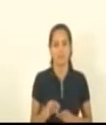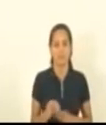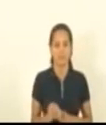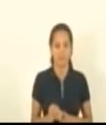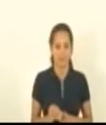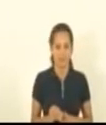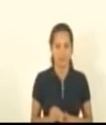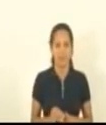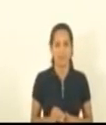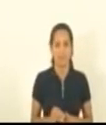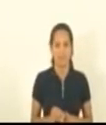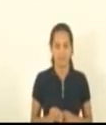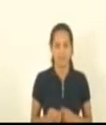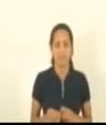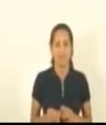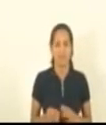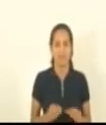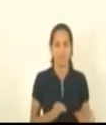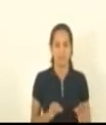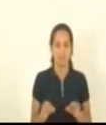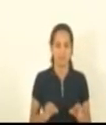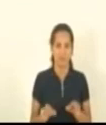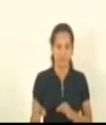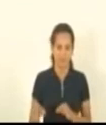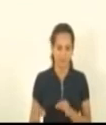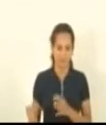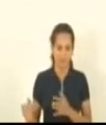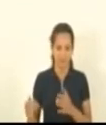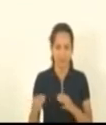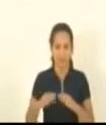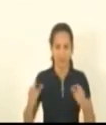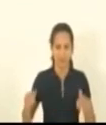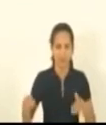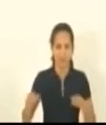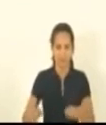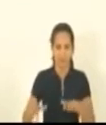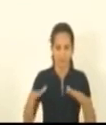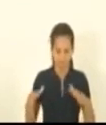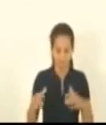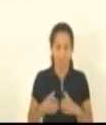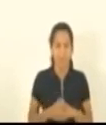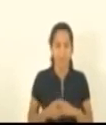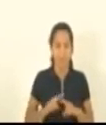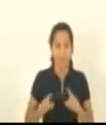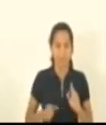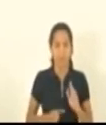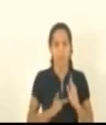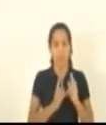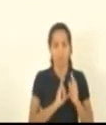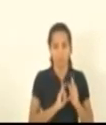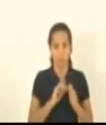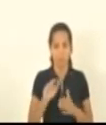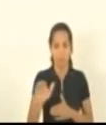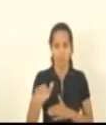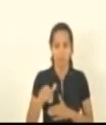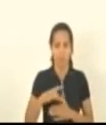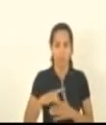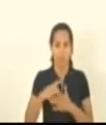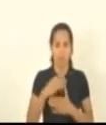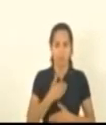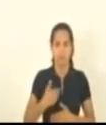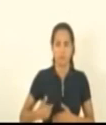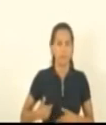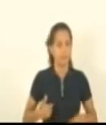a matéria em discussão no plenário não havendo quem queira discutir em votação antes porém eu ouço o lido do governo. Senhor presidente